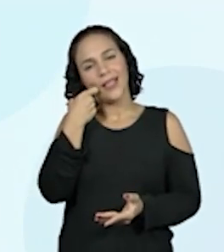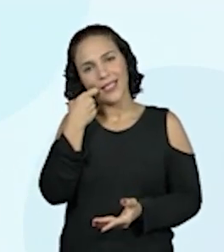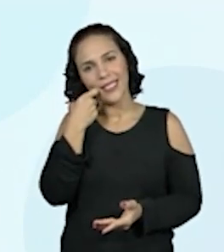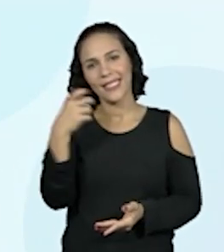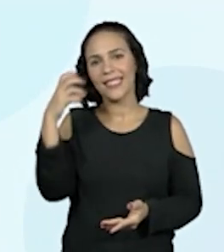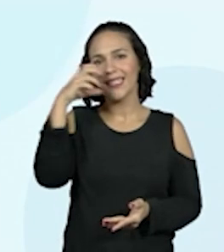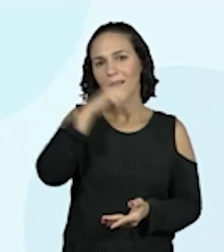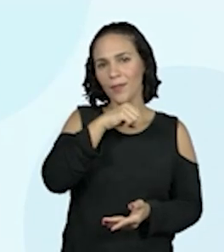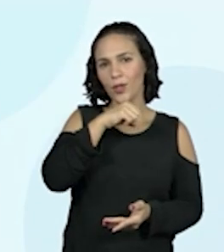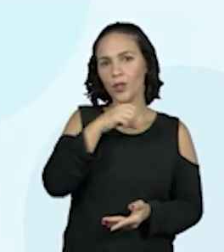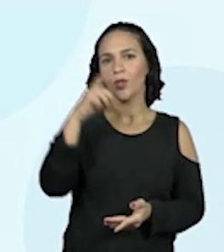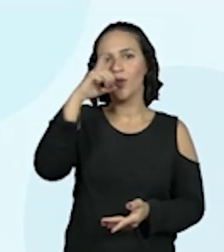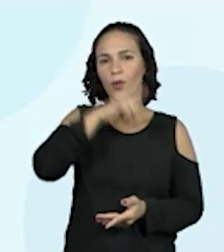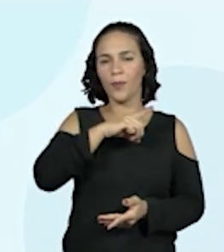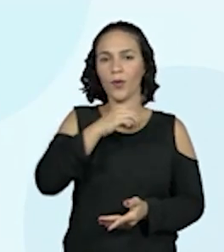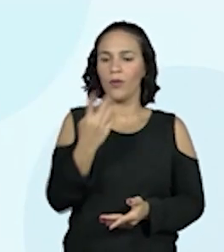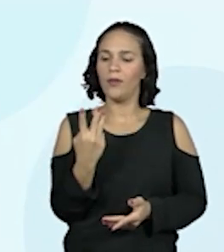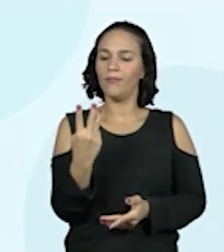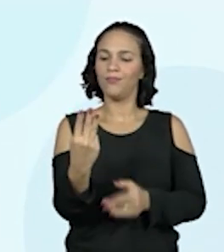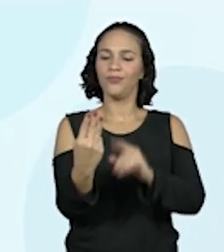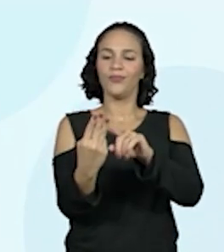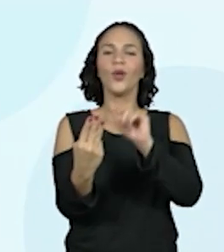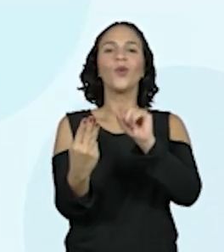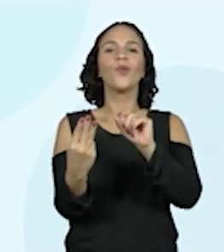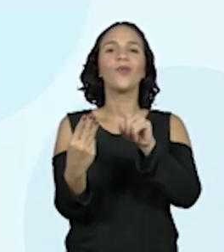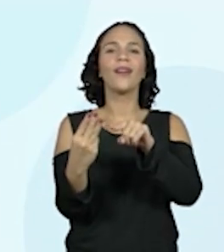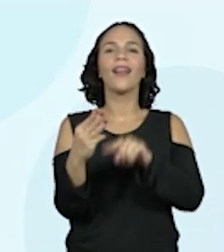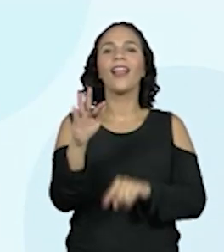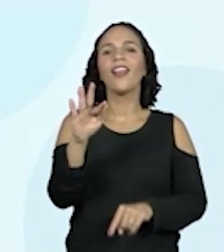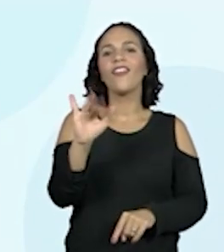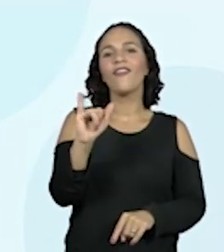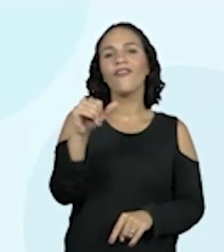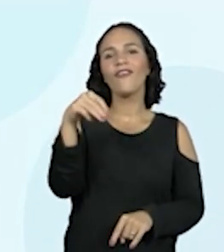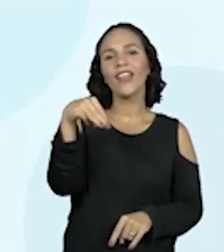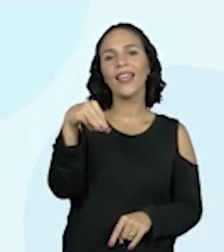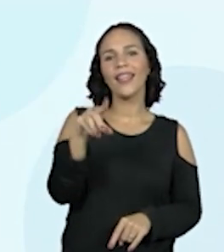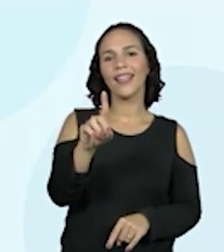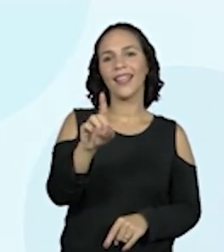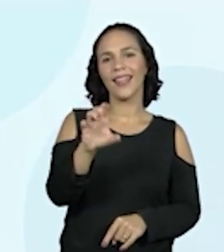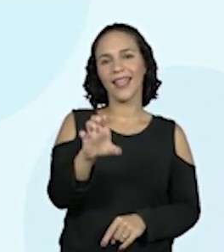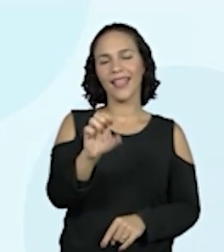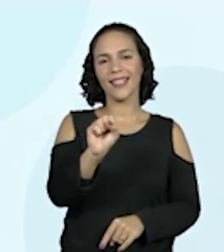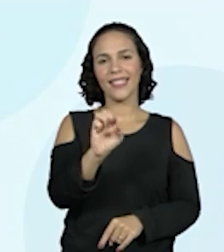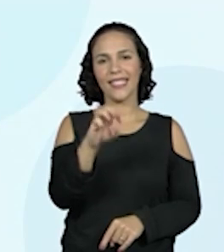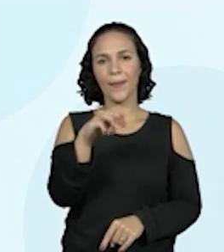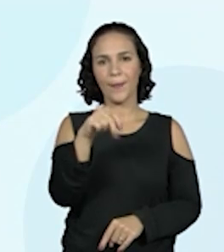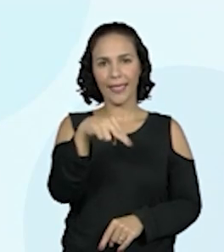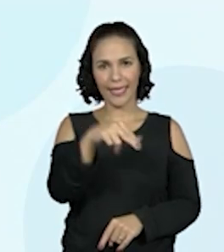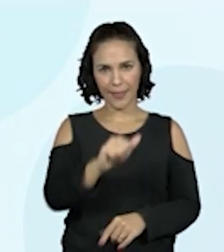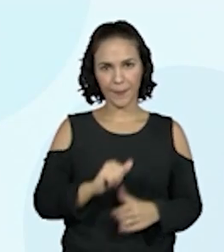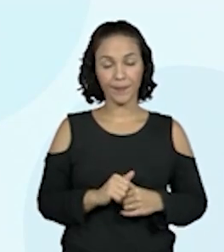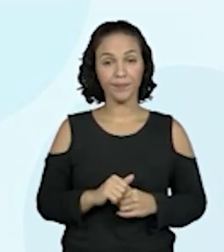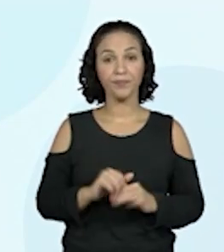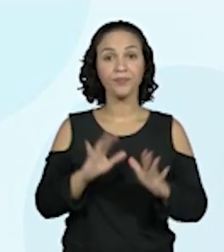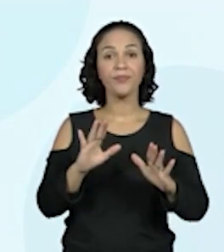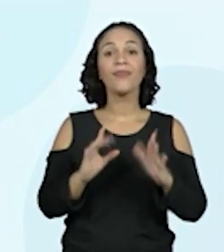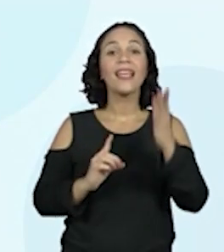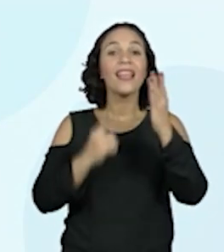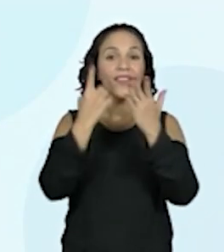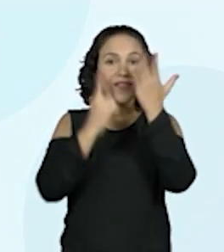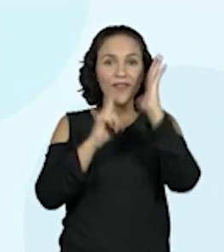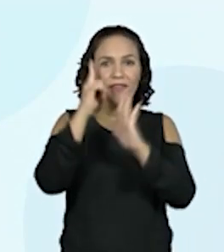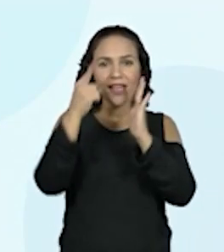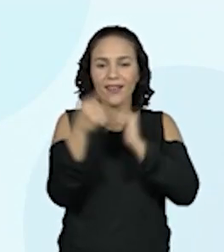o sábado e o domingo. Isso. Na primeira semana de fevereiro,